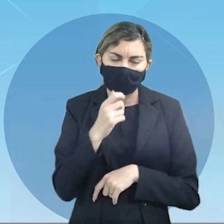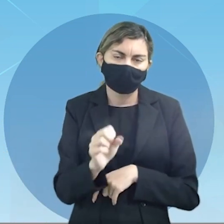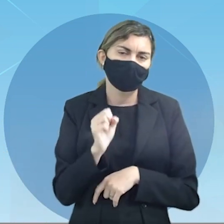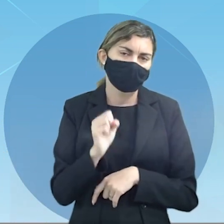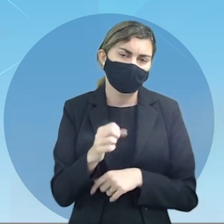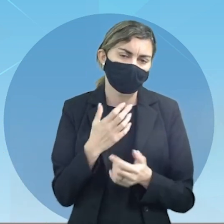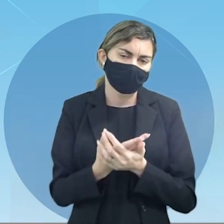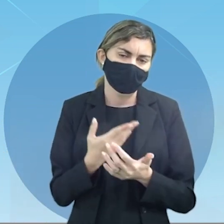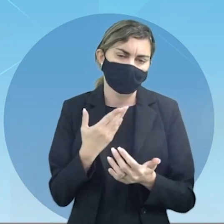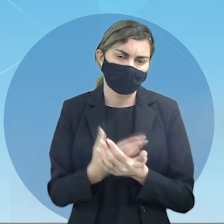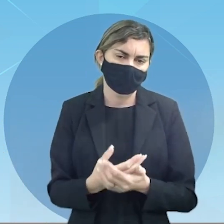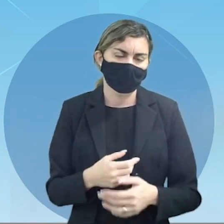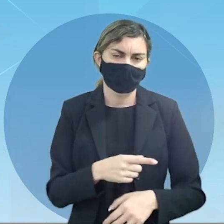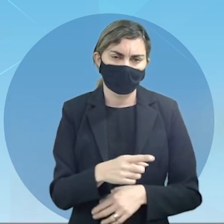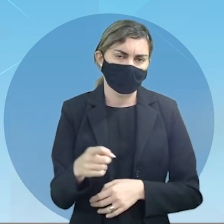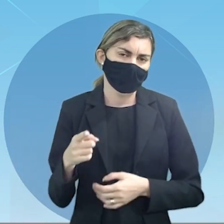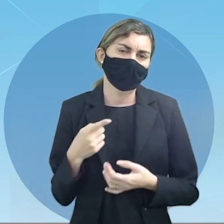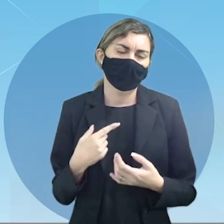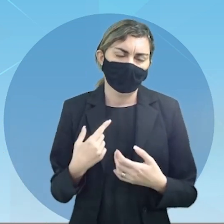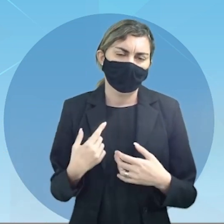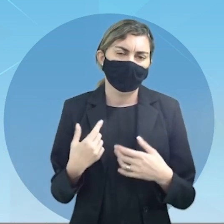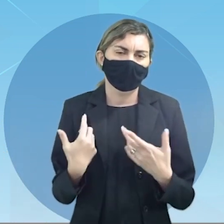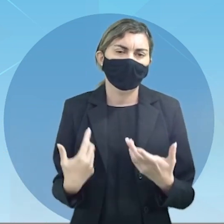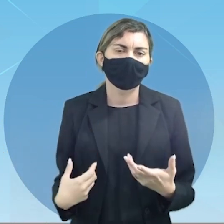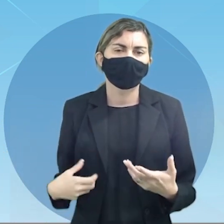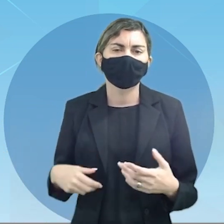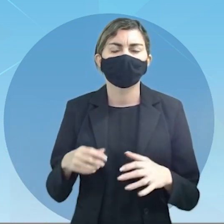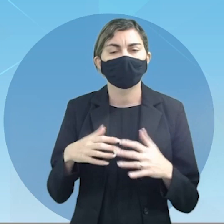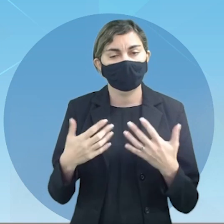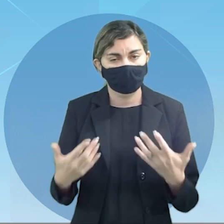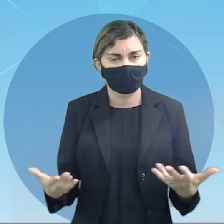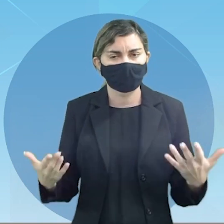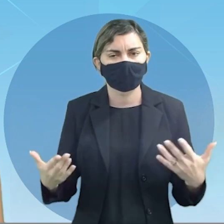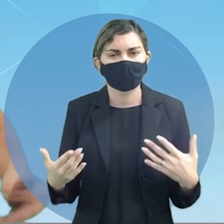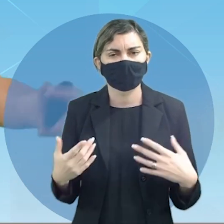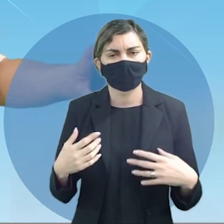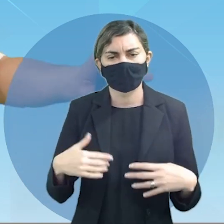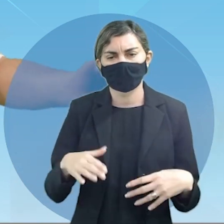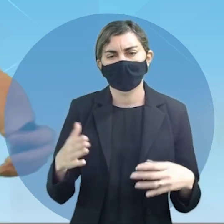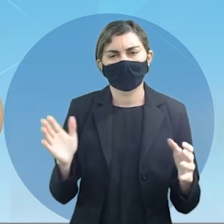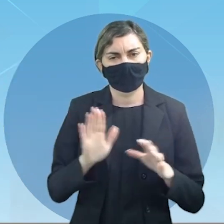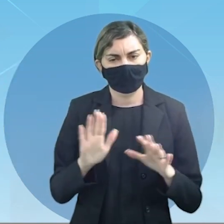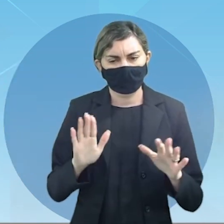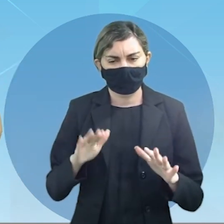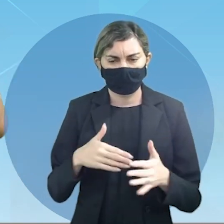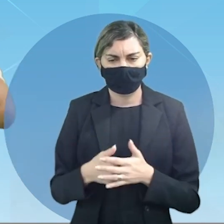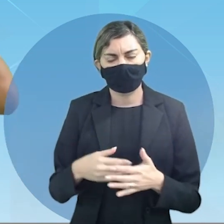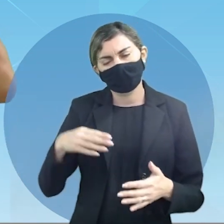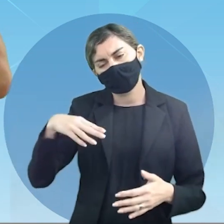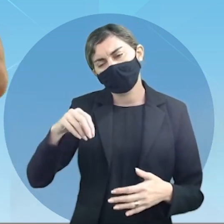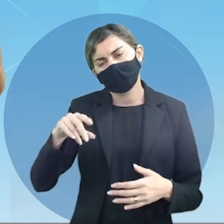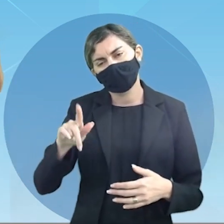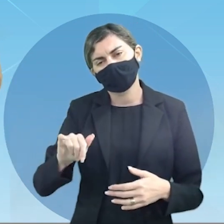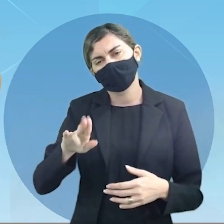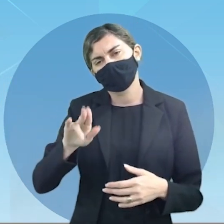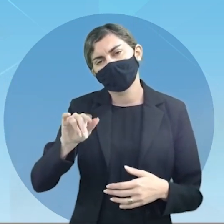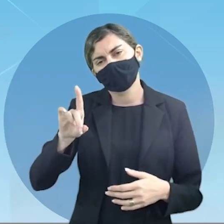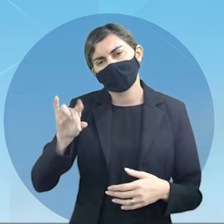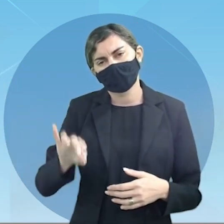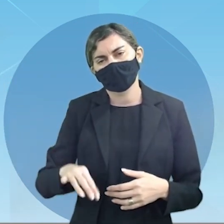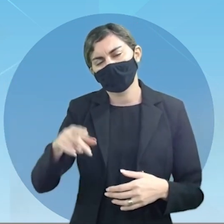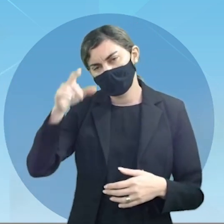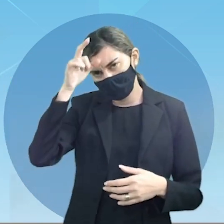podem estudar vocês podem adentrar então é isso aí então vamos lá adeo hoje monge budista